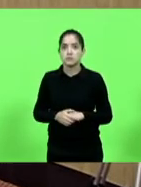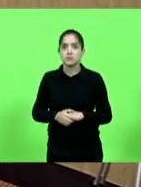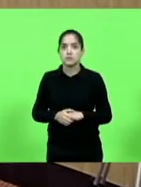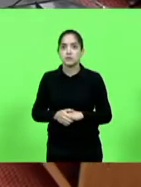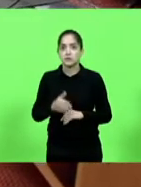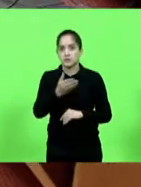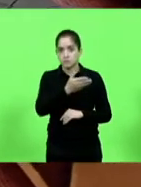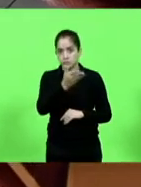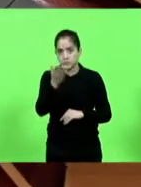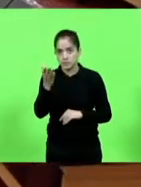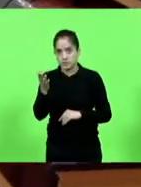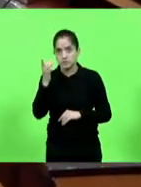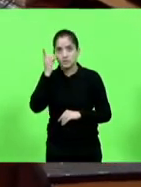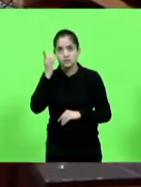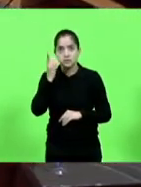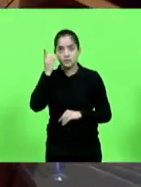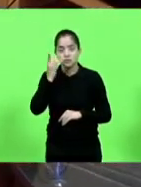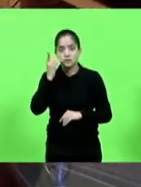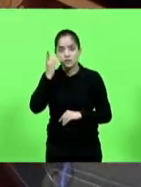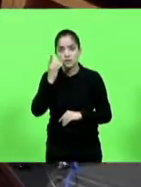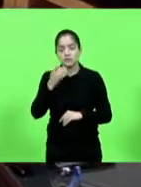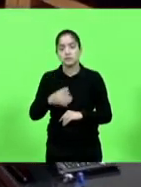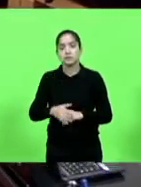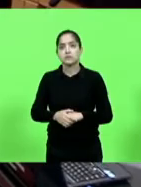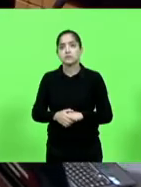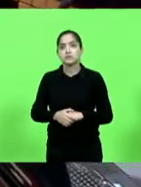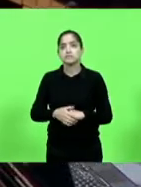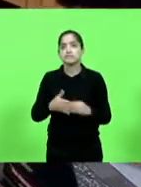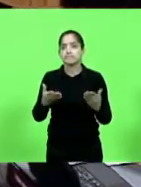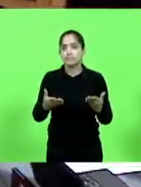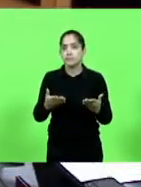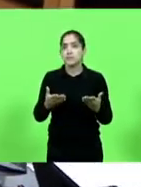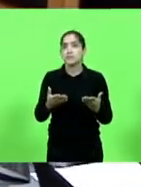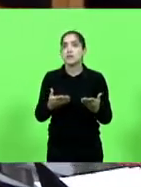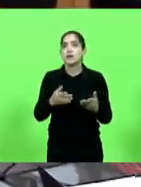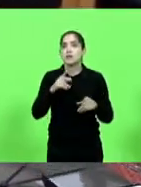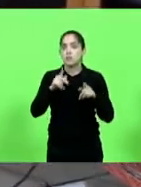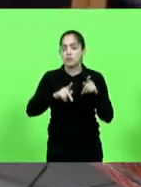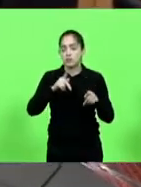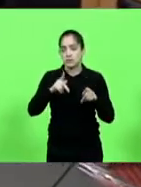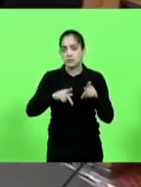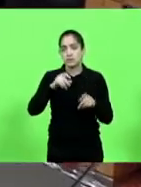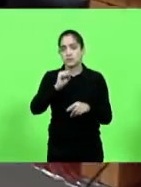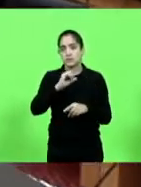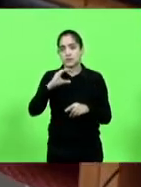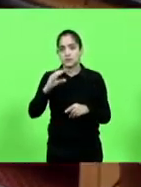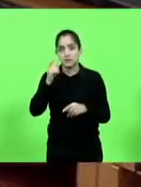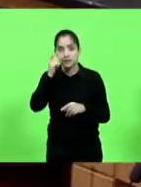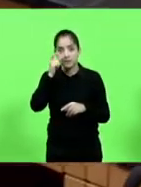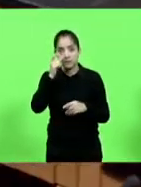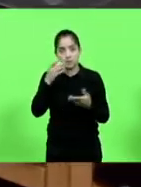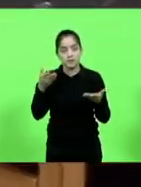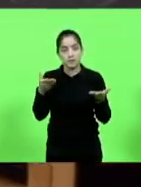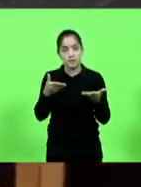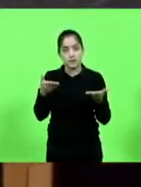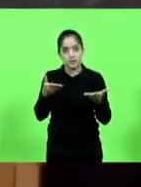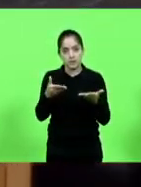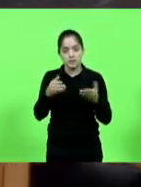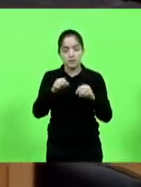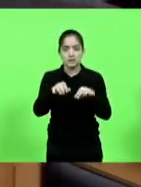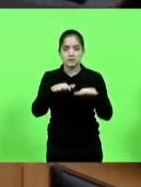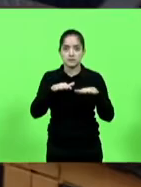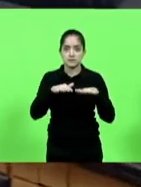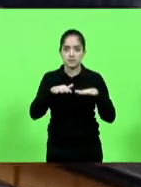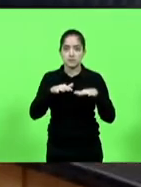senhoras deputadas, senhores deputados, estimados catarinenses que acompanham esta sessão.